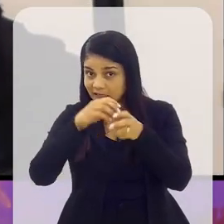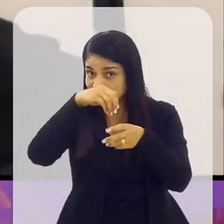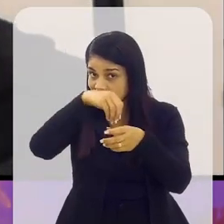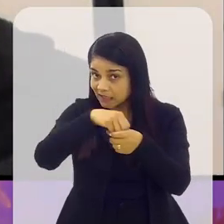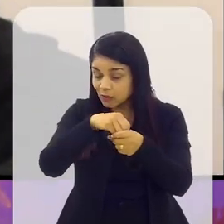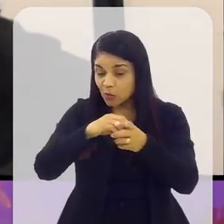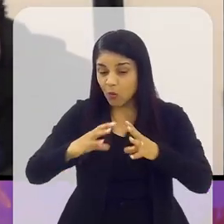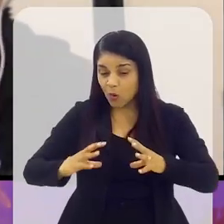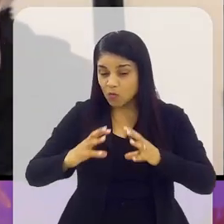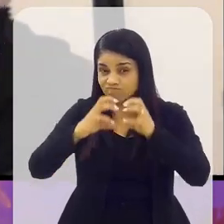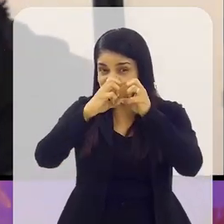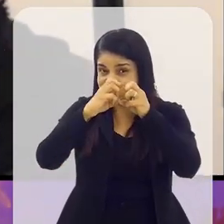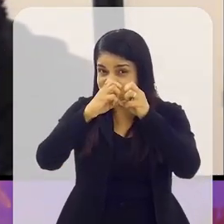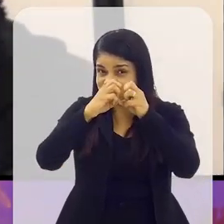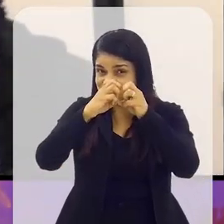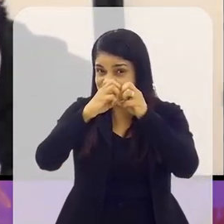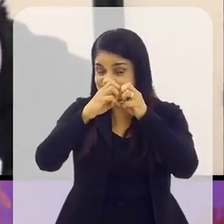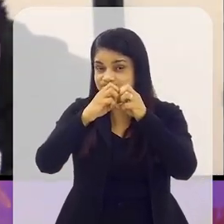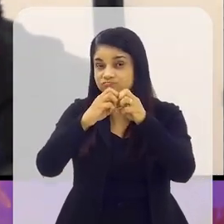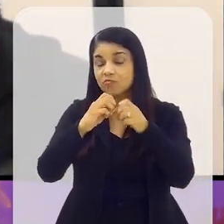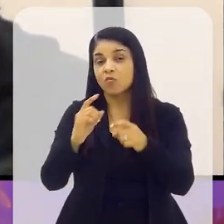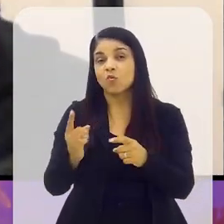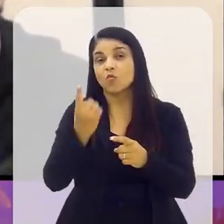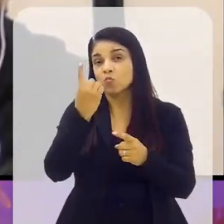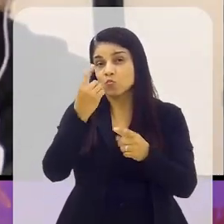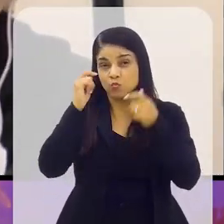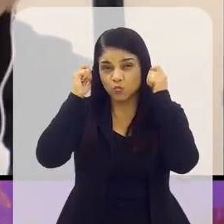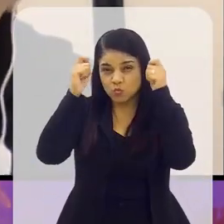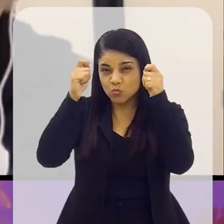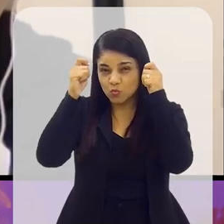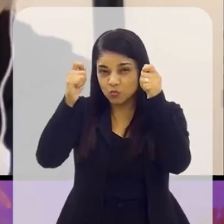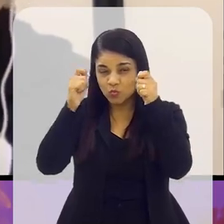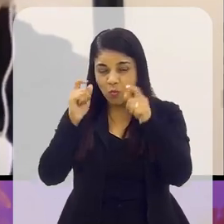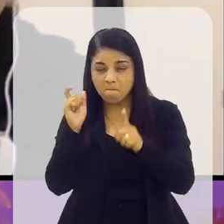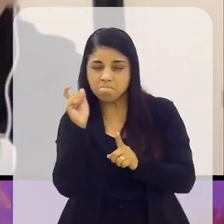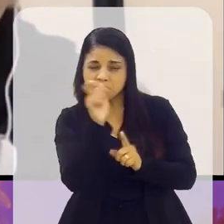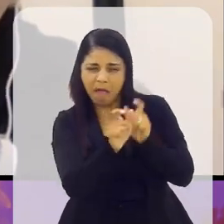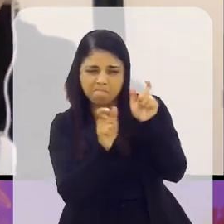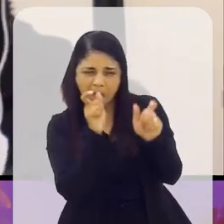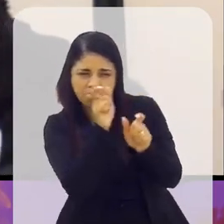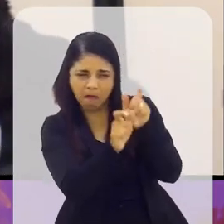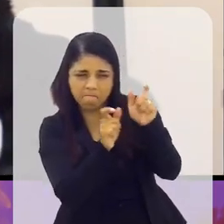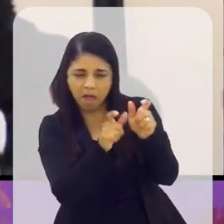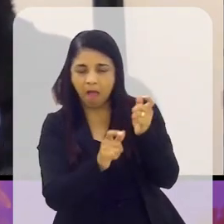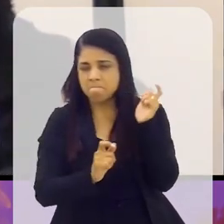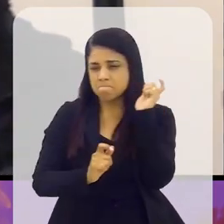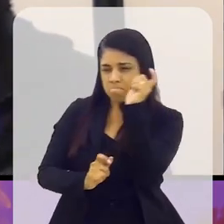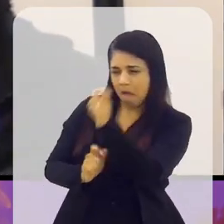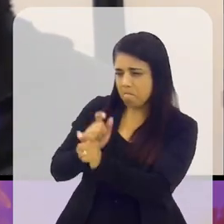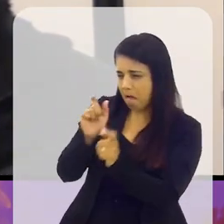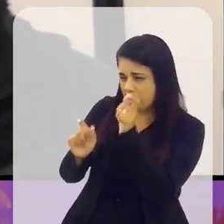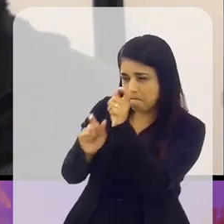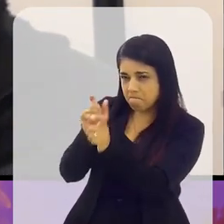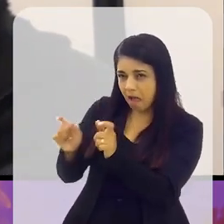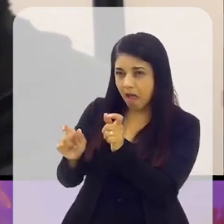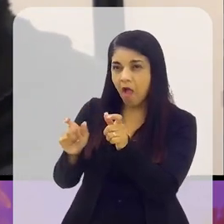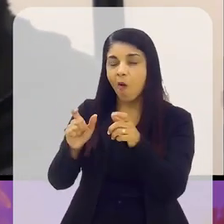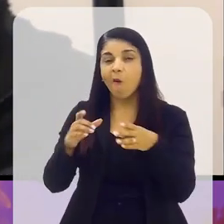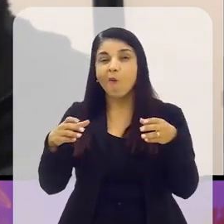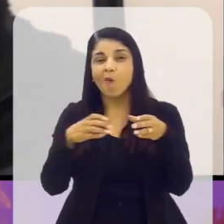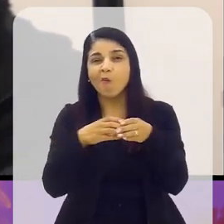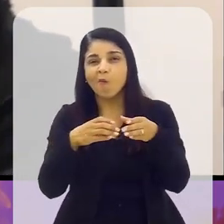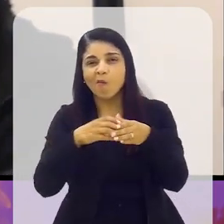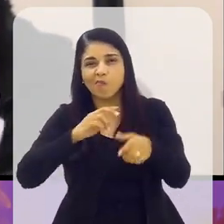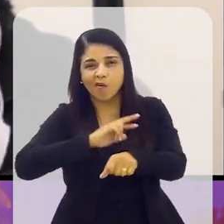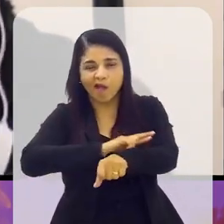nesse trem. Houve uma confusão, houve uma briga, porque um dos torcedores havia xingado um outro torcedor por